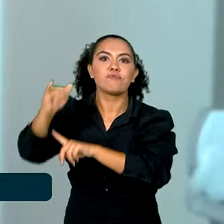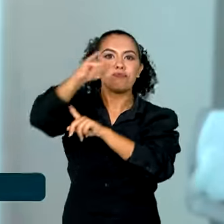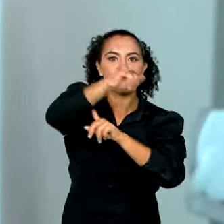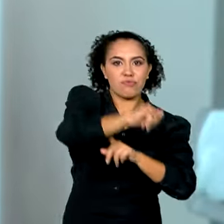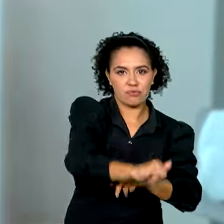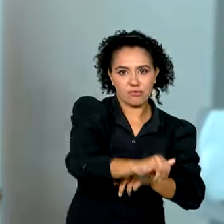destino final.